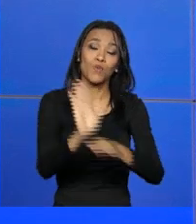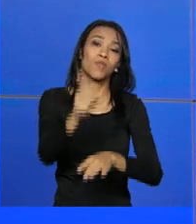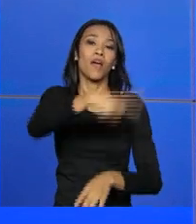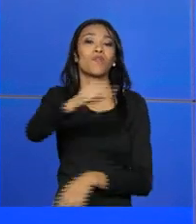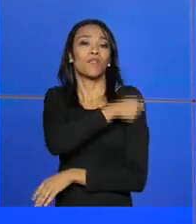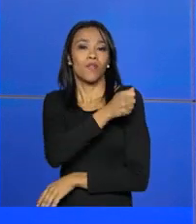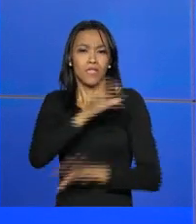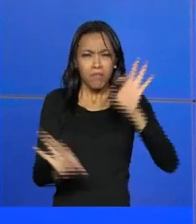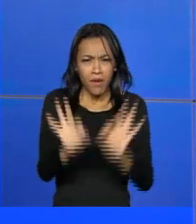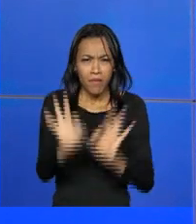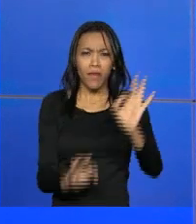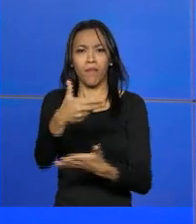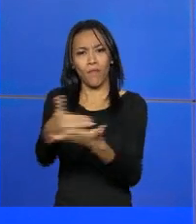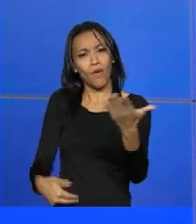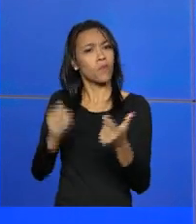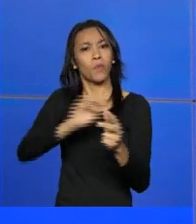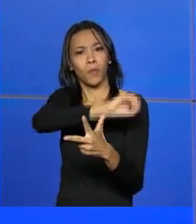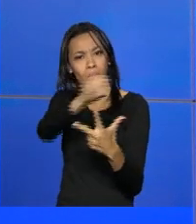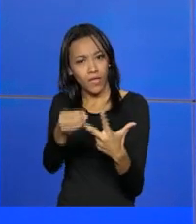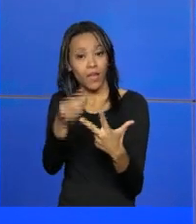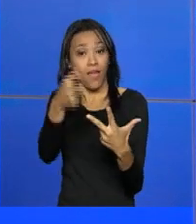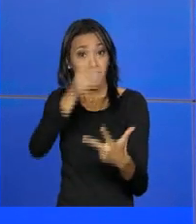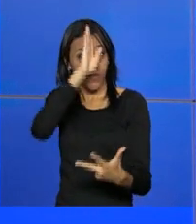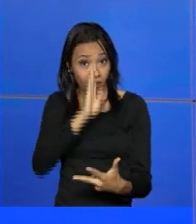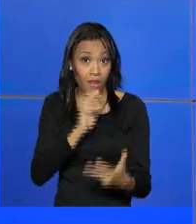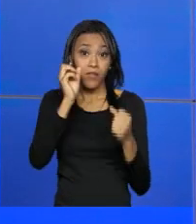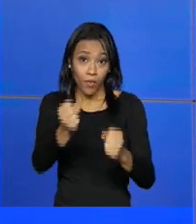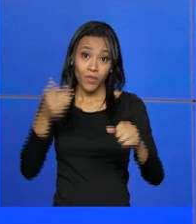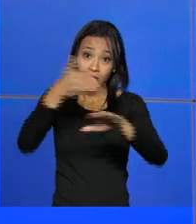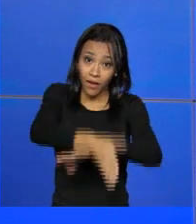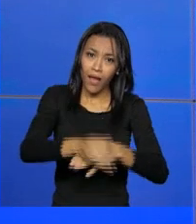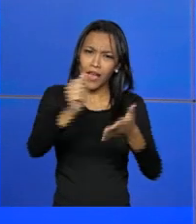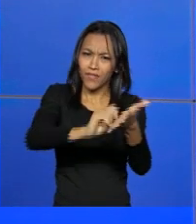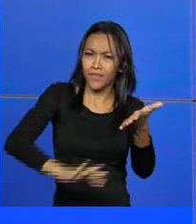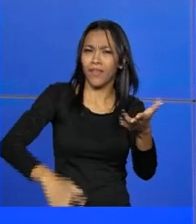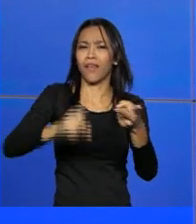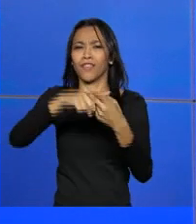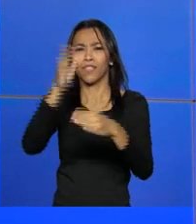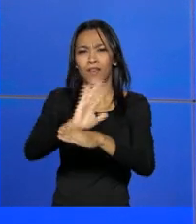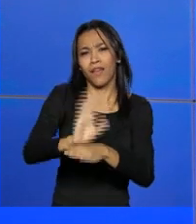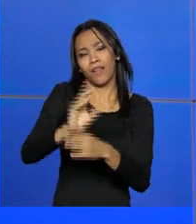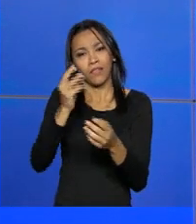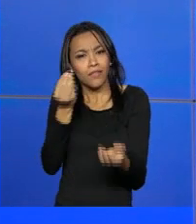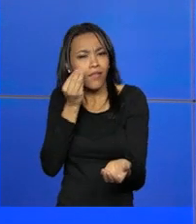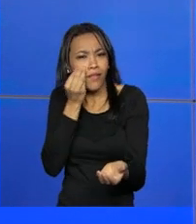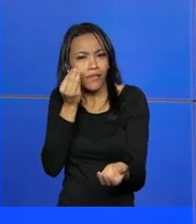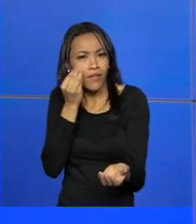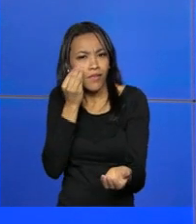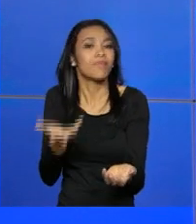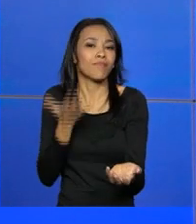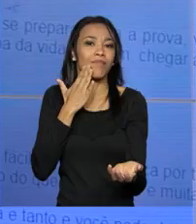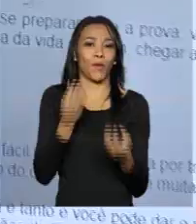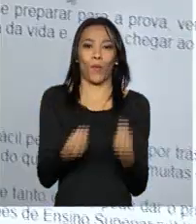para o Exame Nacional do Ensino Médio. A ferramenta gratuita vai oferecer exercícios, videoaulas e até testes simulados.